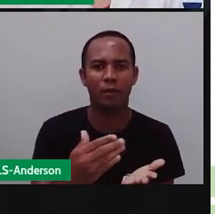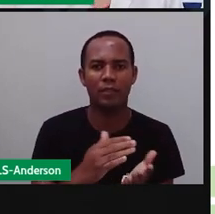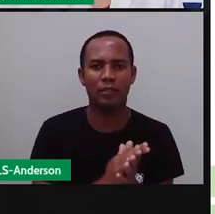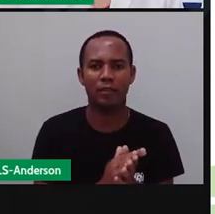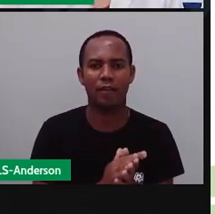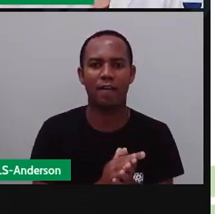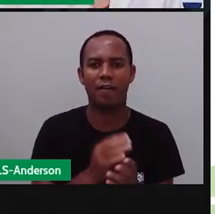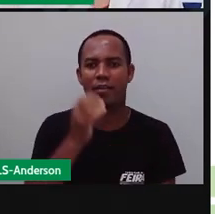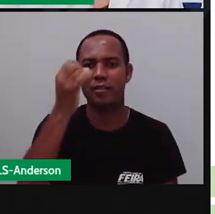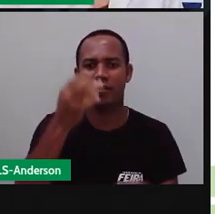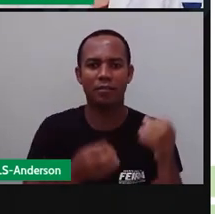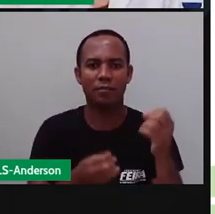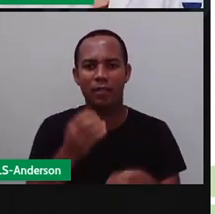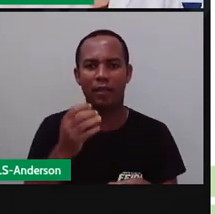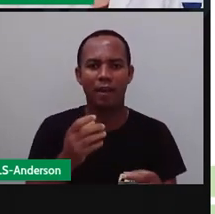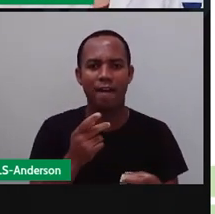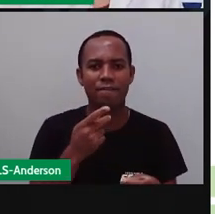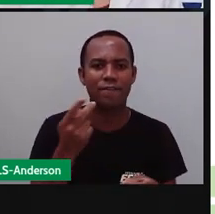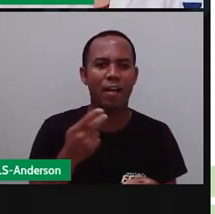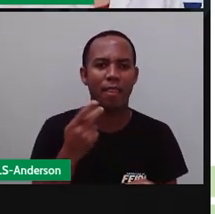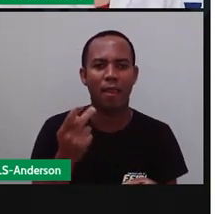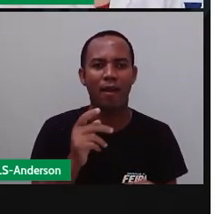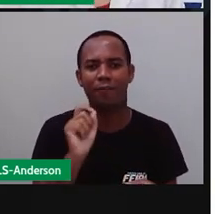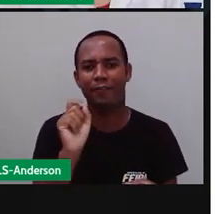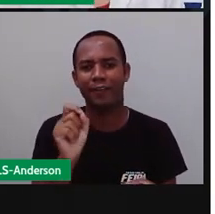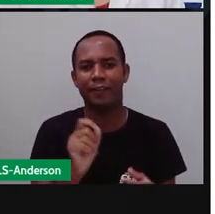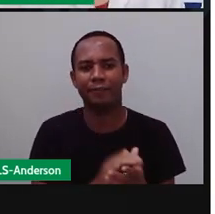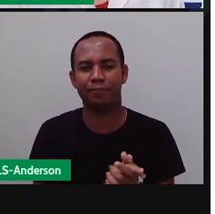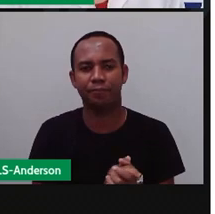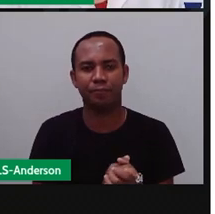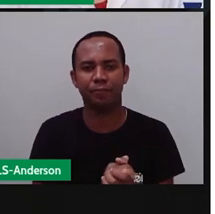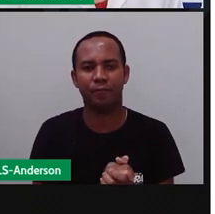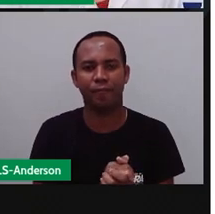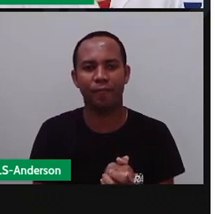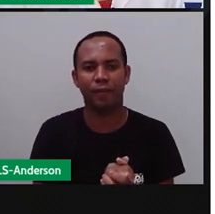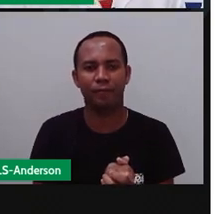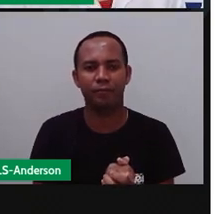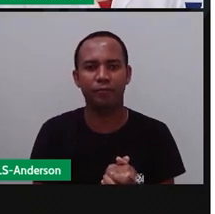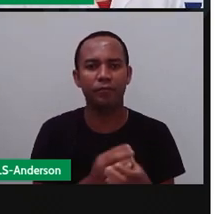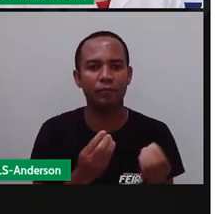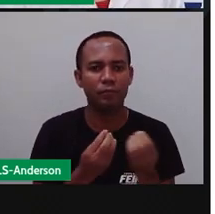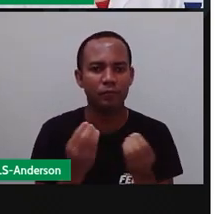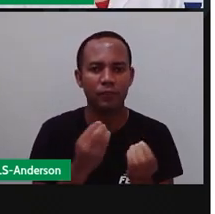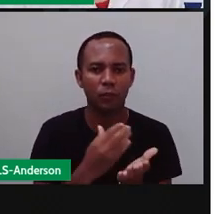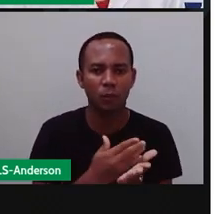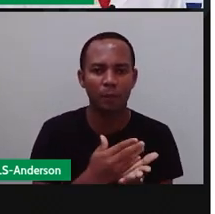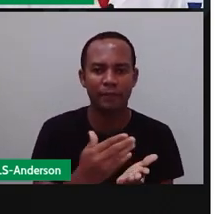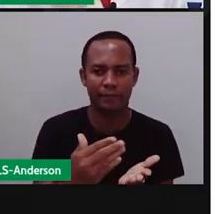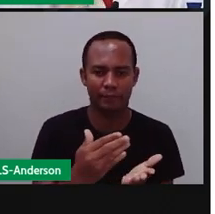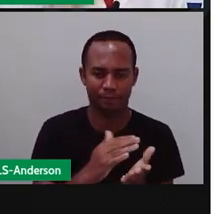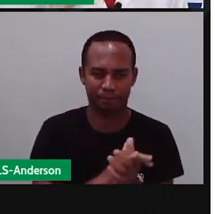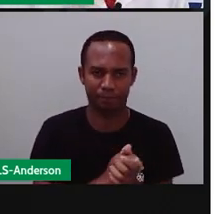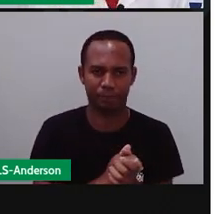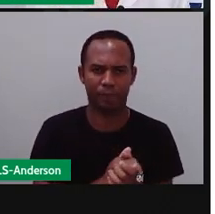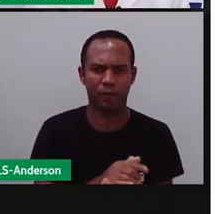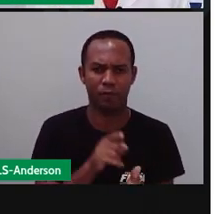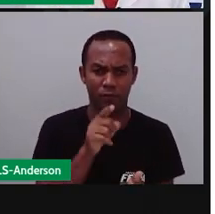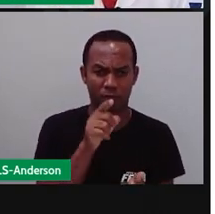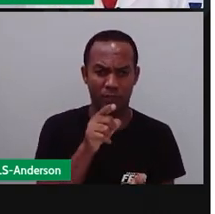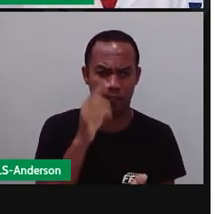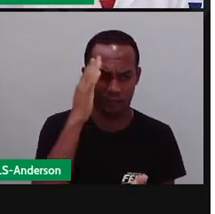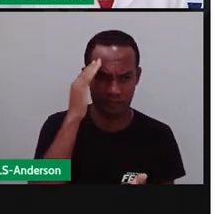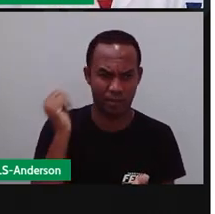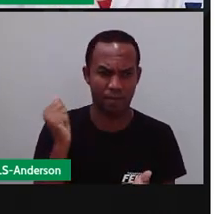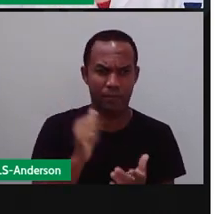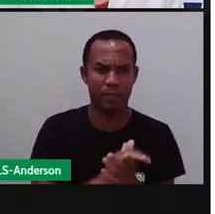falar hoje? Né? Vamos começar aqui. Você sabia